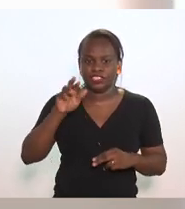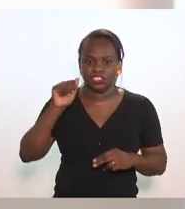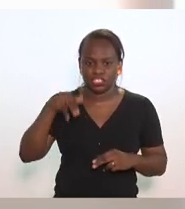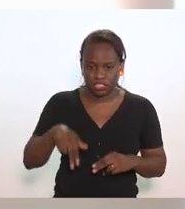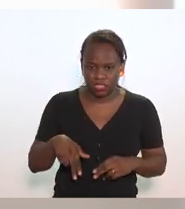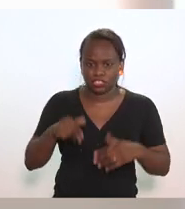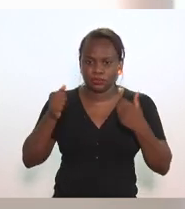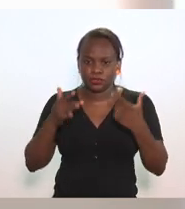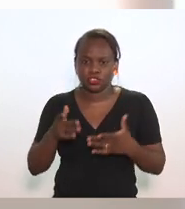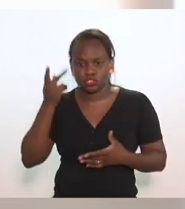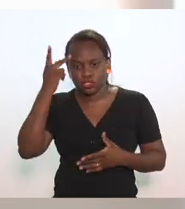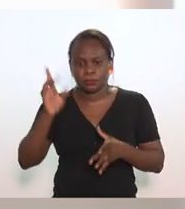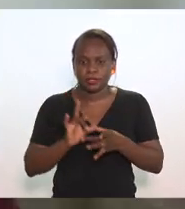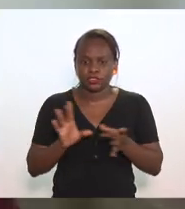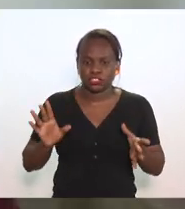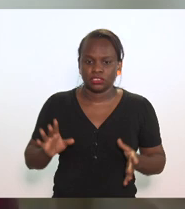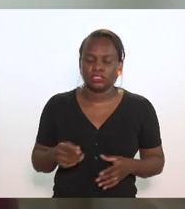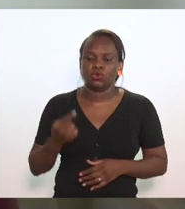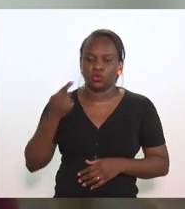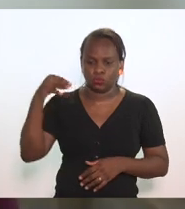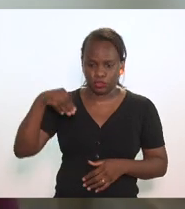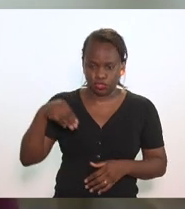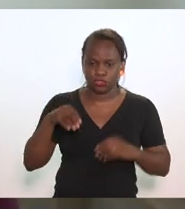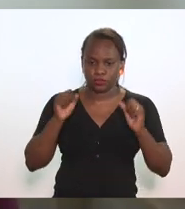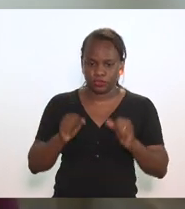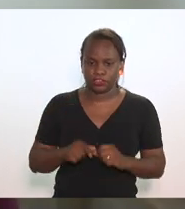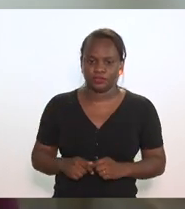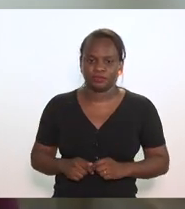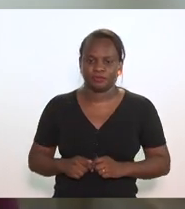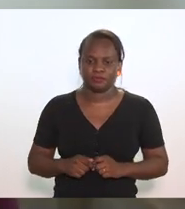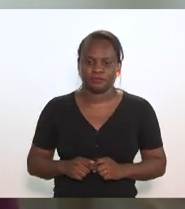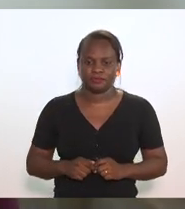se o senhor me permitir. Um minuto para a vossa senhoria.